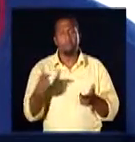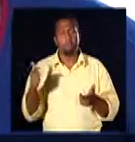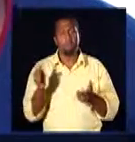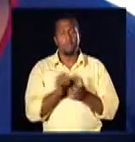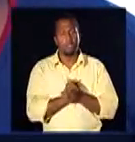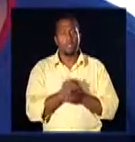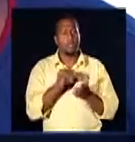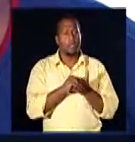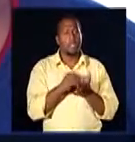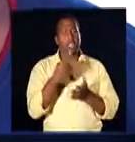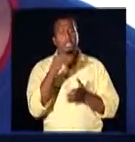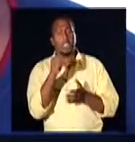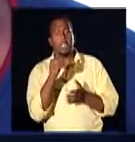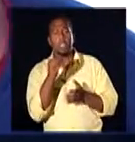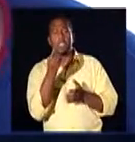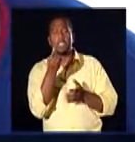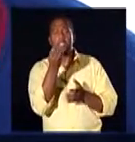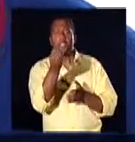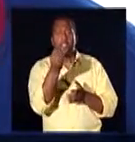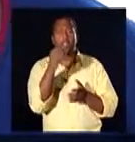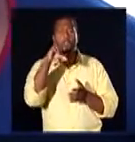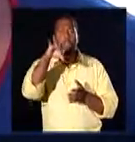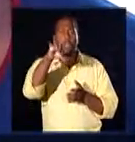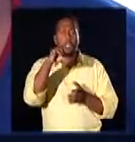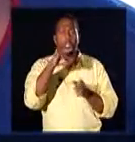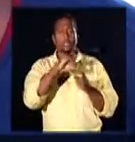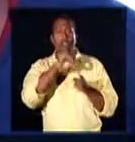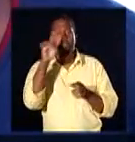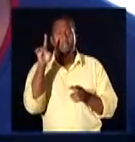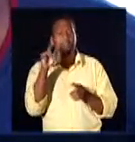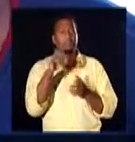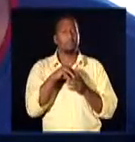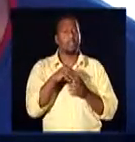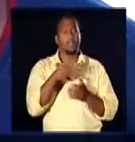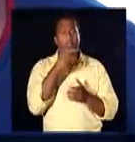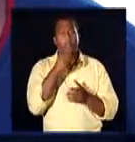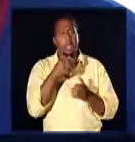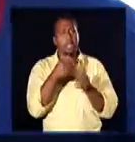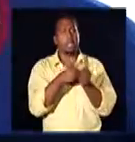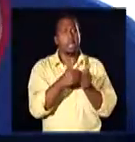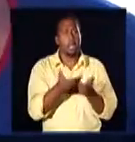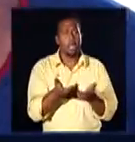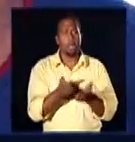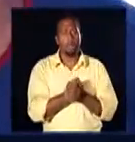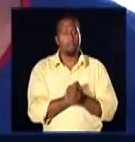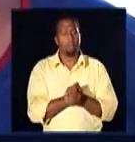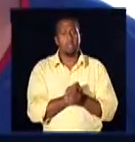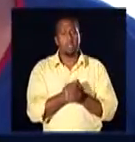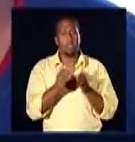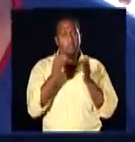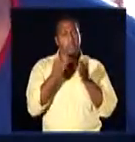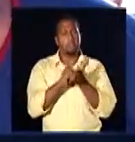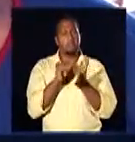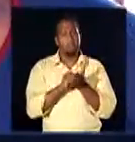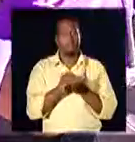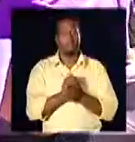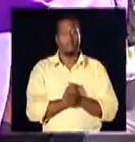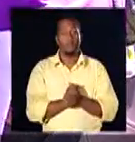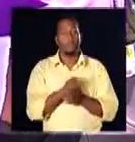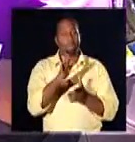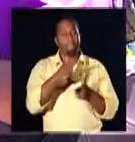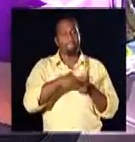marcam para 30, 60, 90 dias para a gente voltar lá com a senha, negócio. Então, não é bem respeitado.